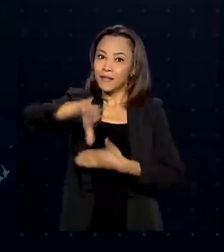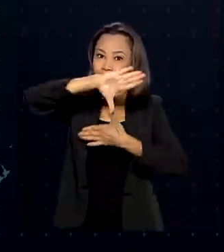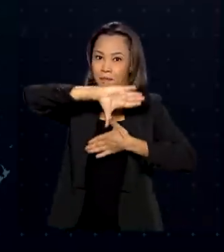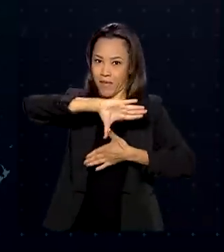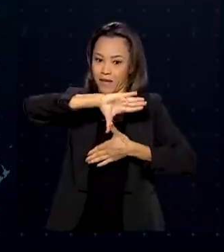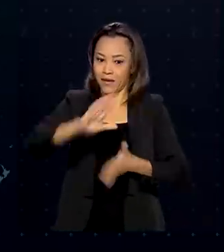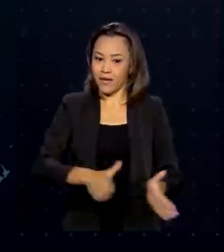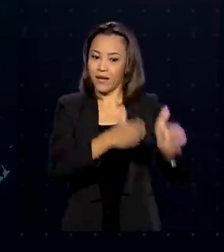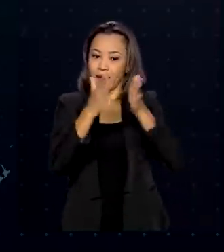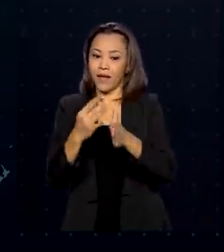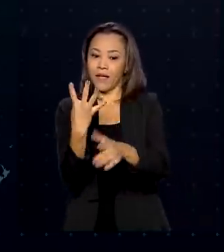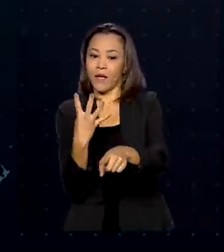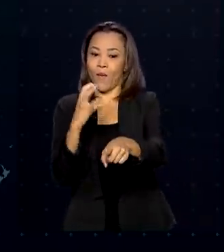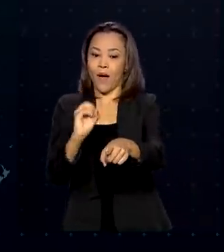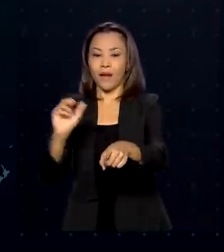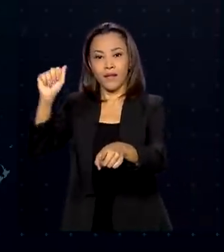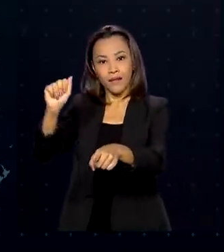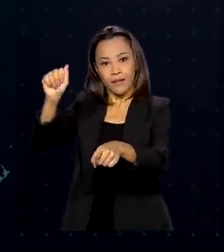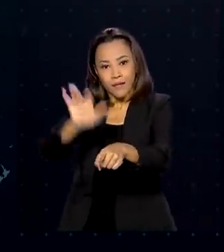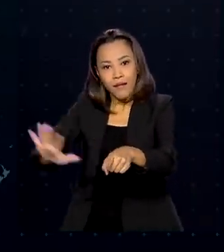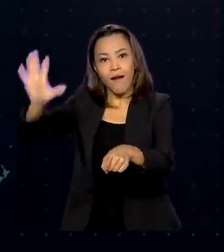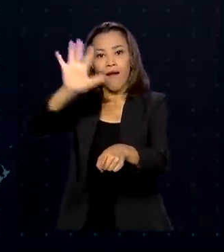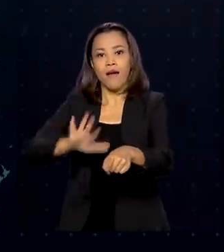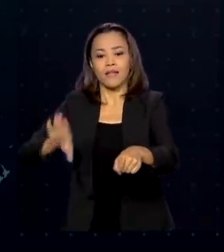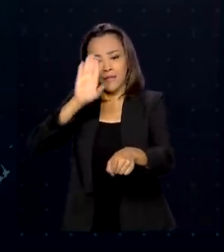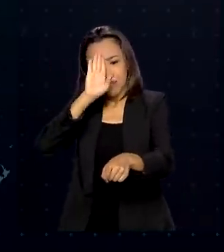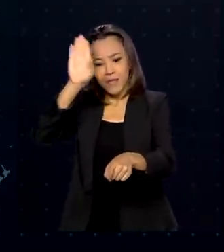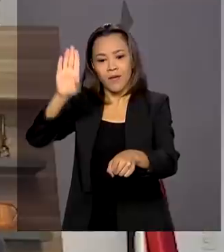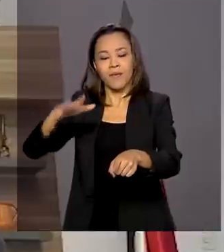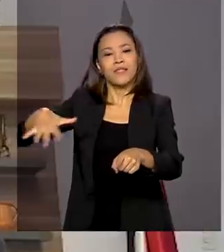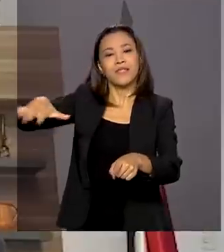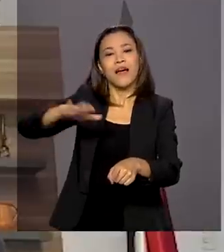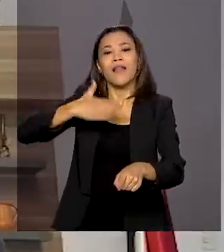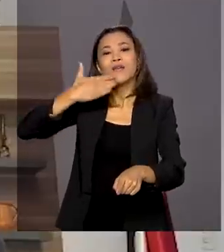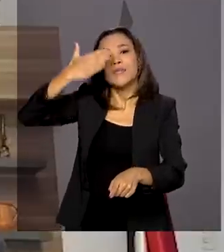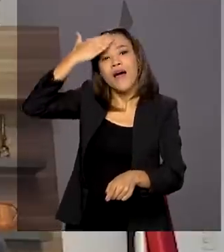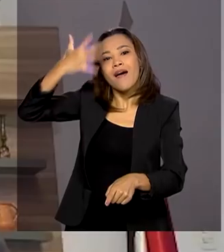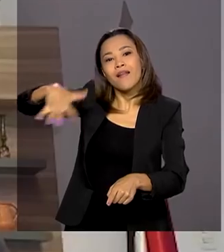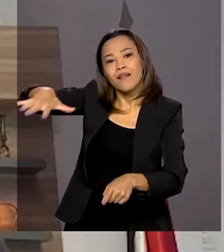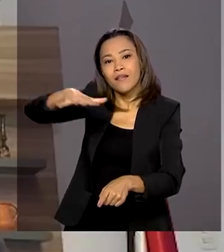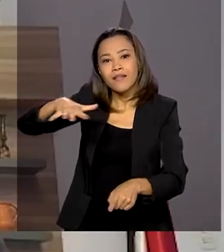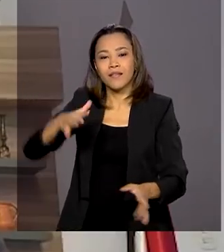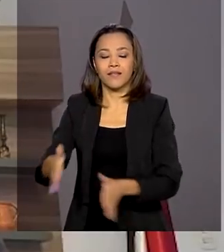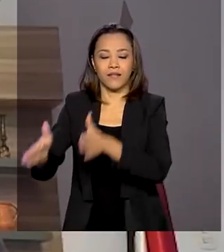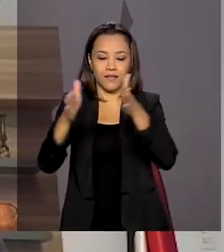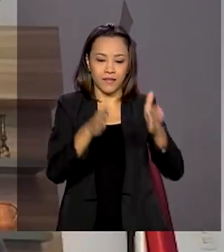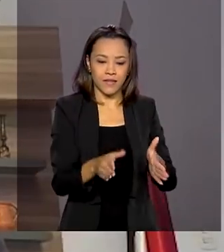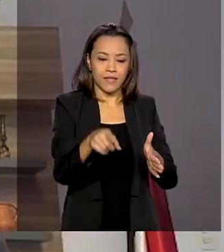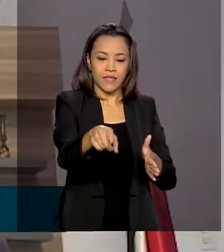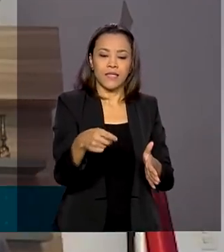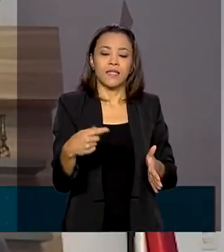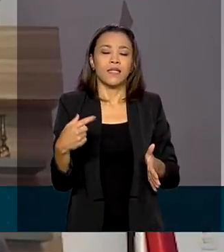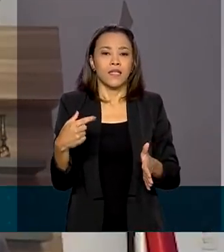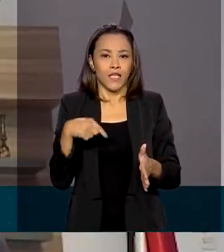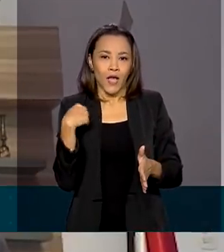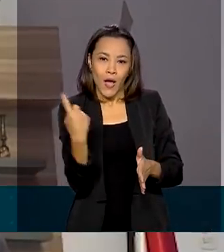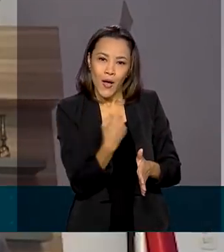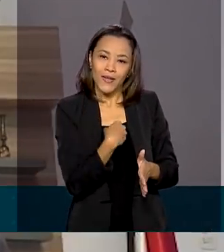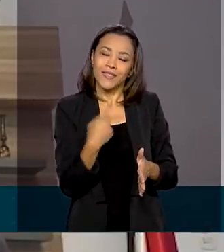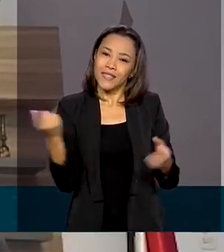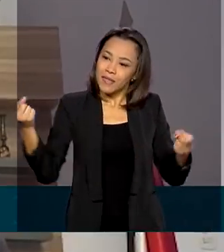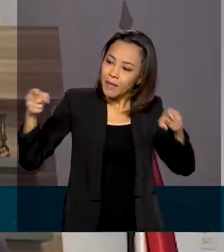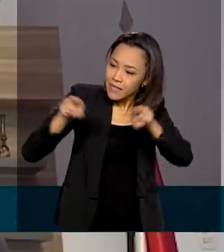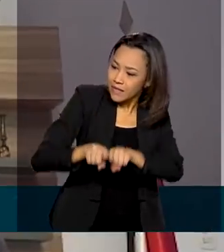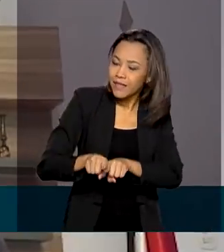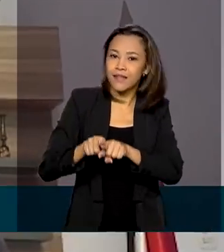40 na Ásia, com destaque para os Emirados Árabes. Depositamos muita confiança em que esta parceria